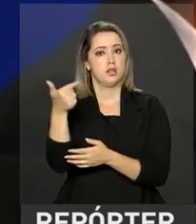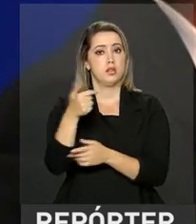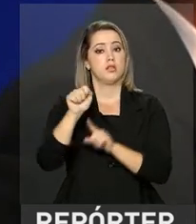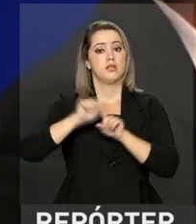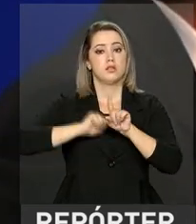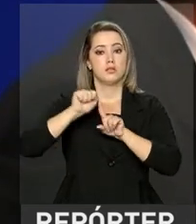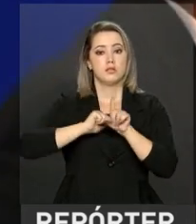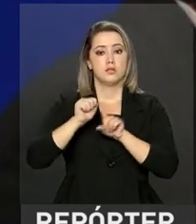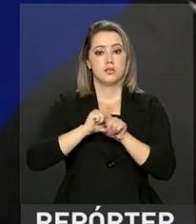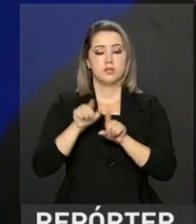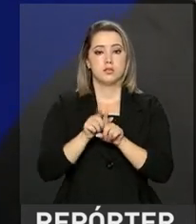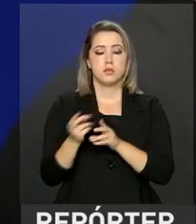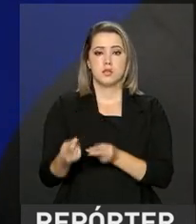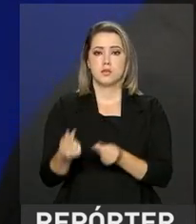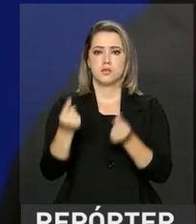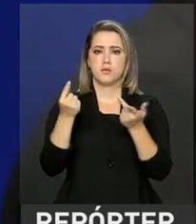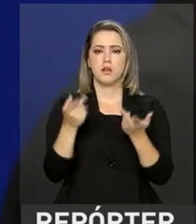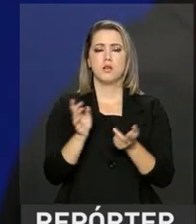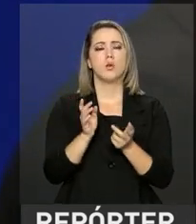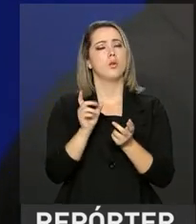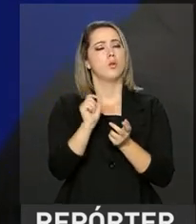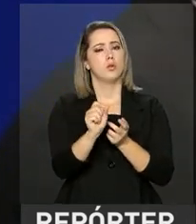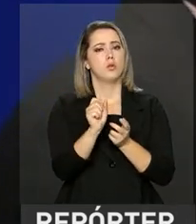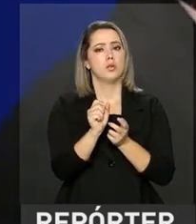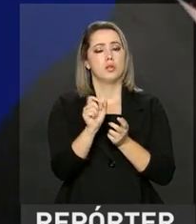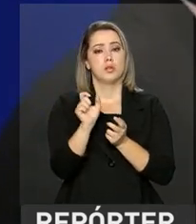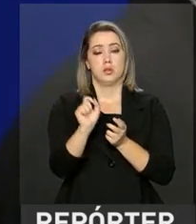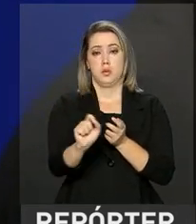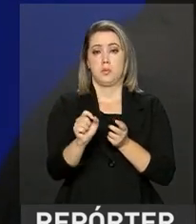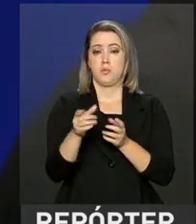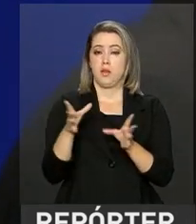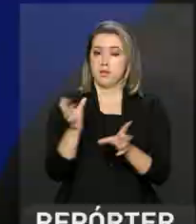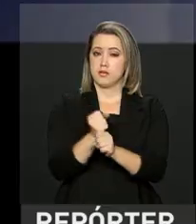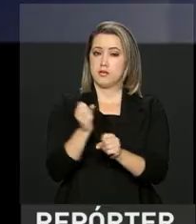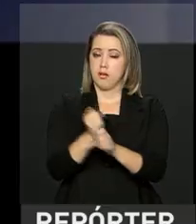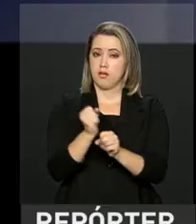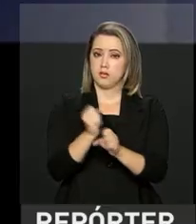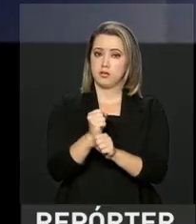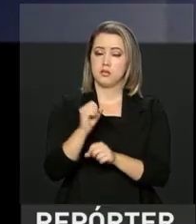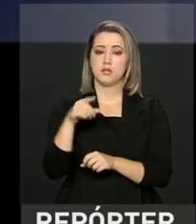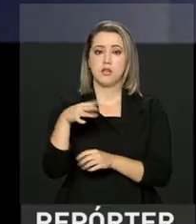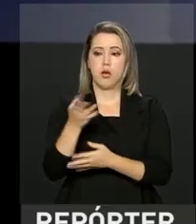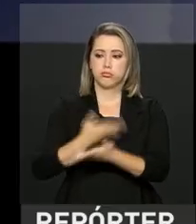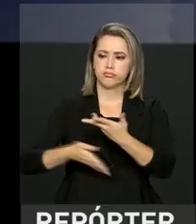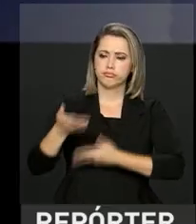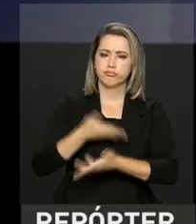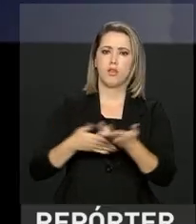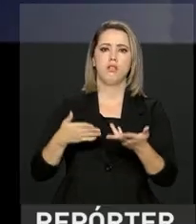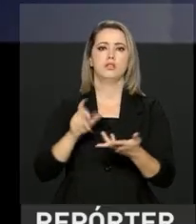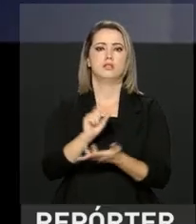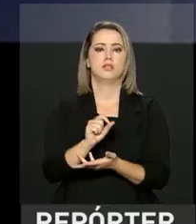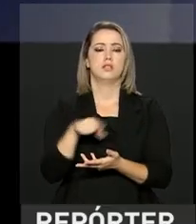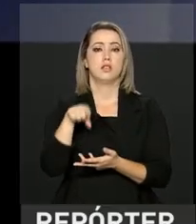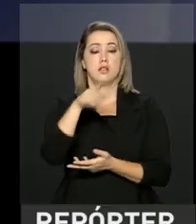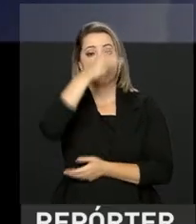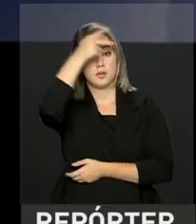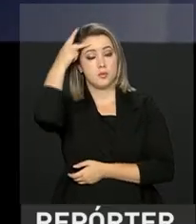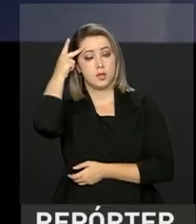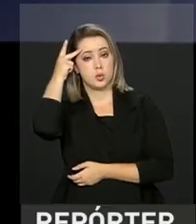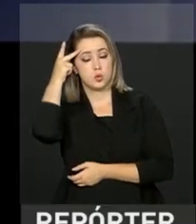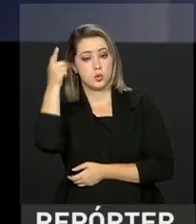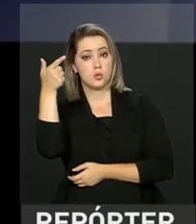saldo em transações correntes, não apenas na balança comercial, mas saldo em transações correntes. Os investidores